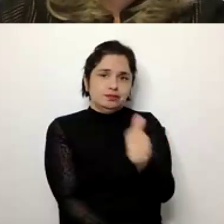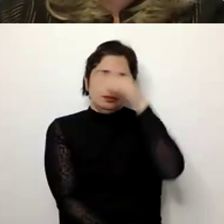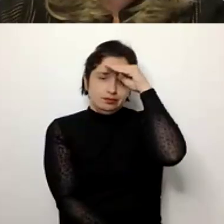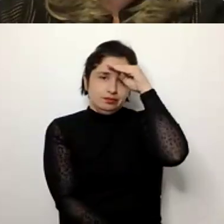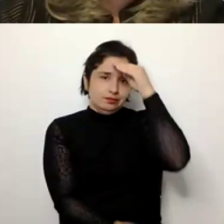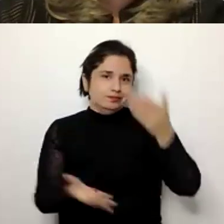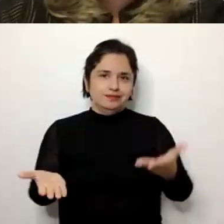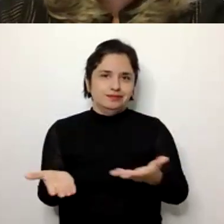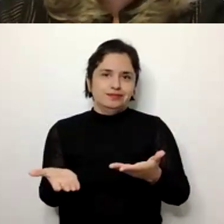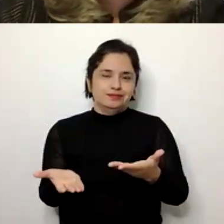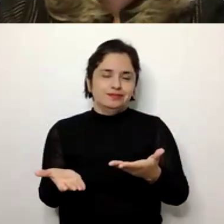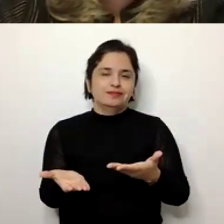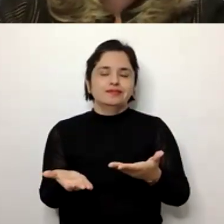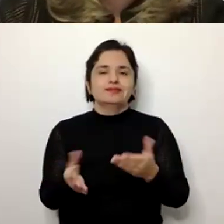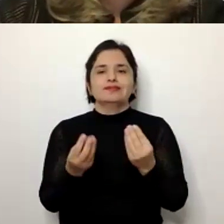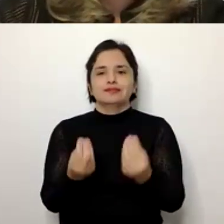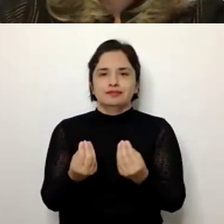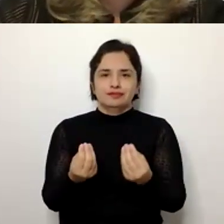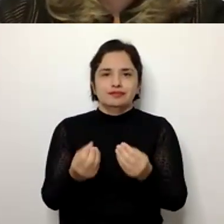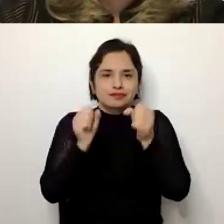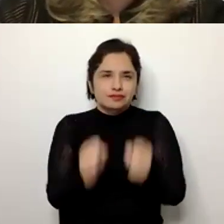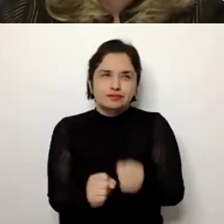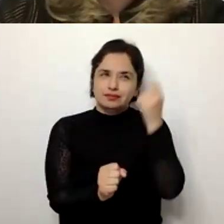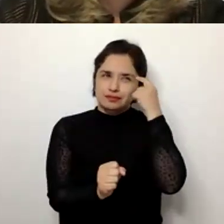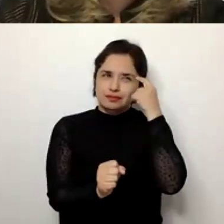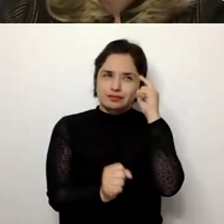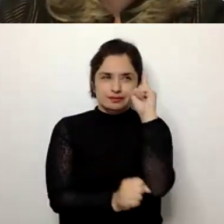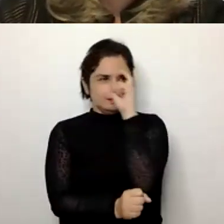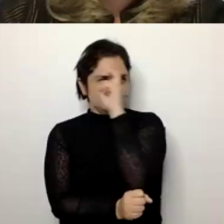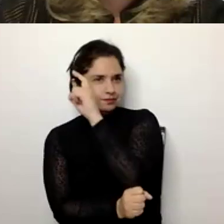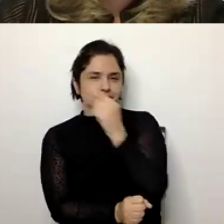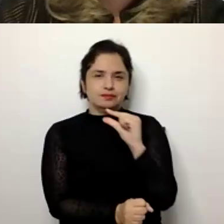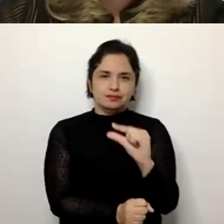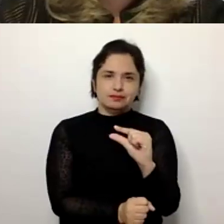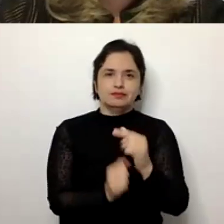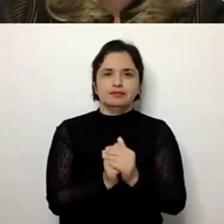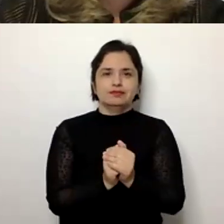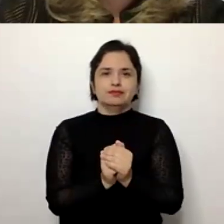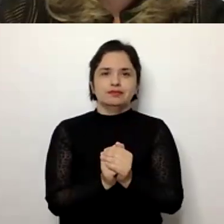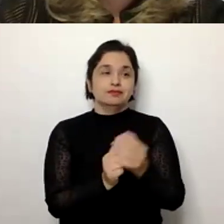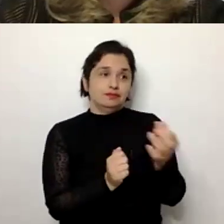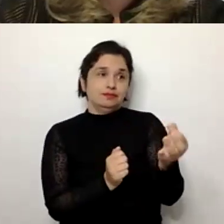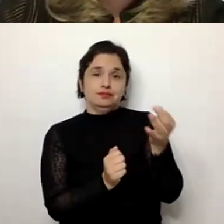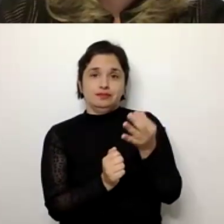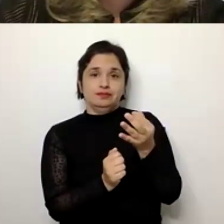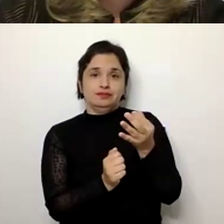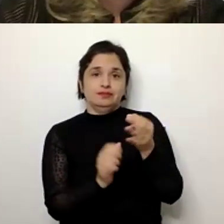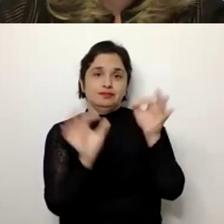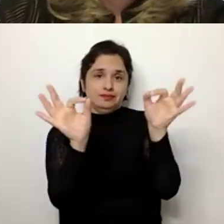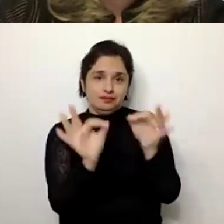e que justamente o poder pensar esta complexidade é um pouco o que ela está fazendo esta